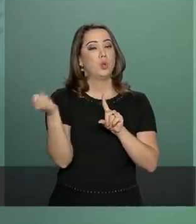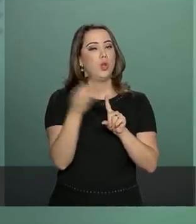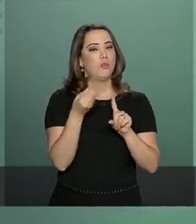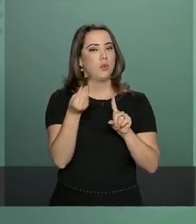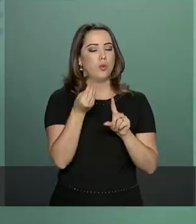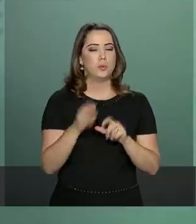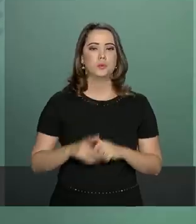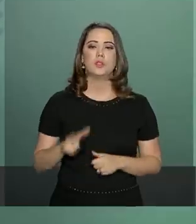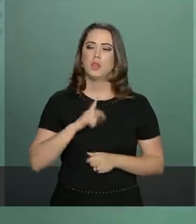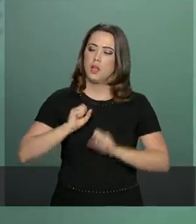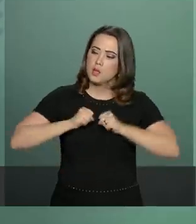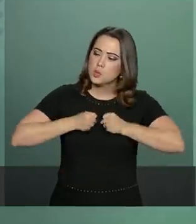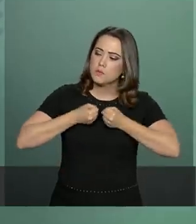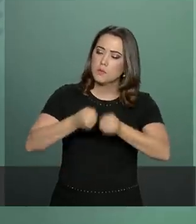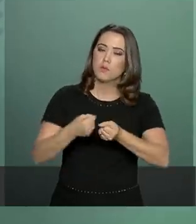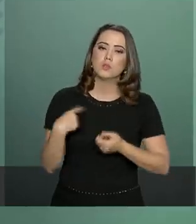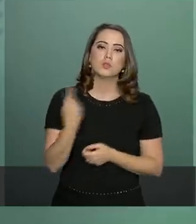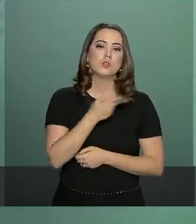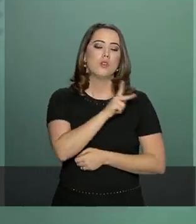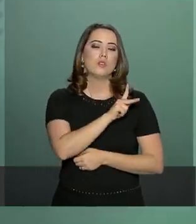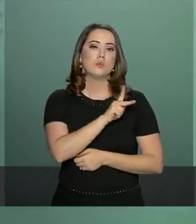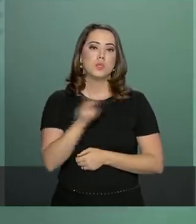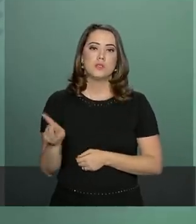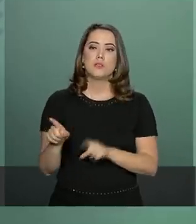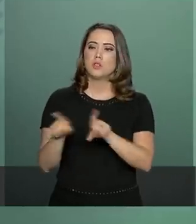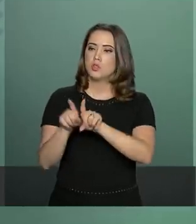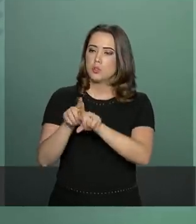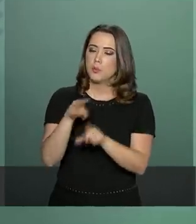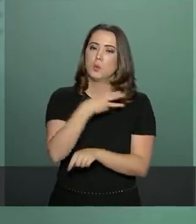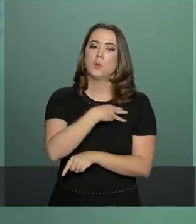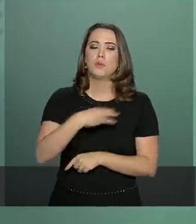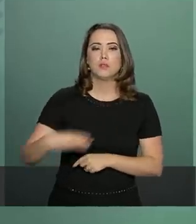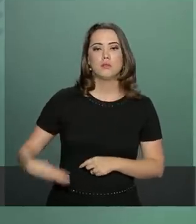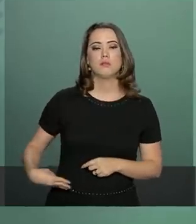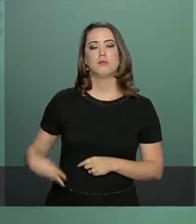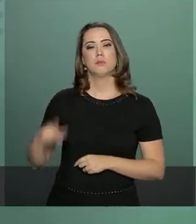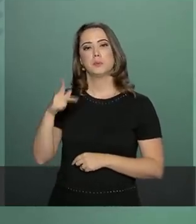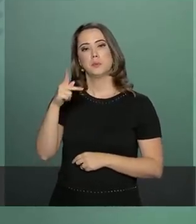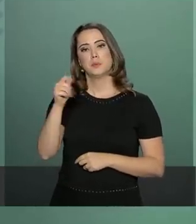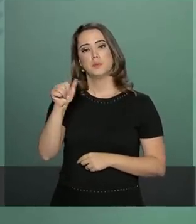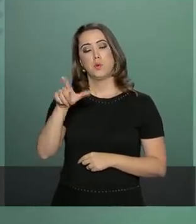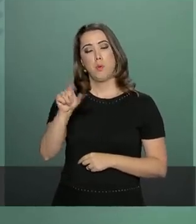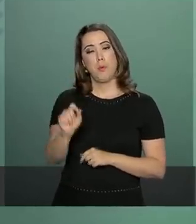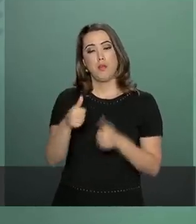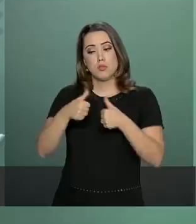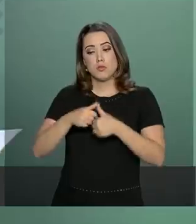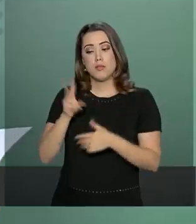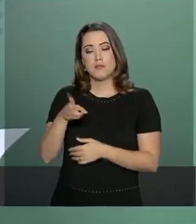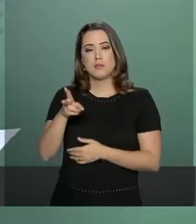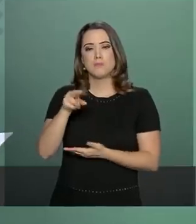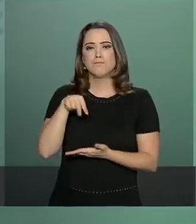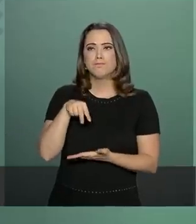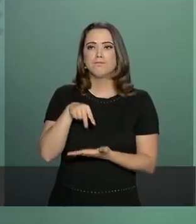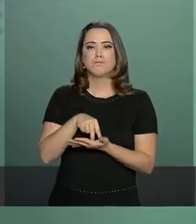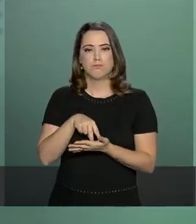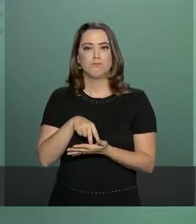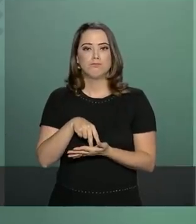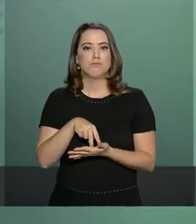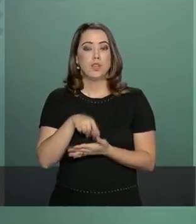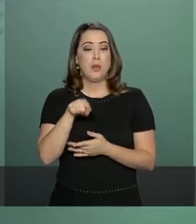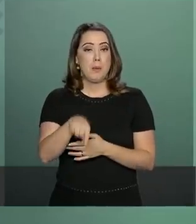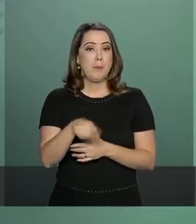presidente, no nosso ministro Paulo Guedes, de se colocar à disposição para descortinar